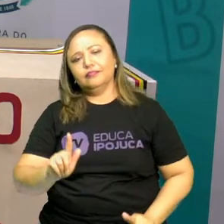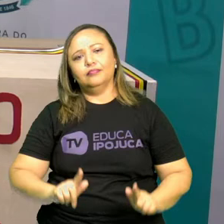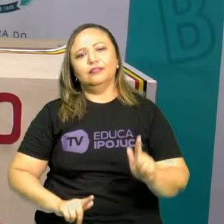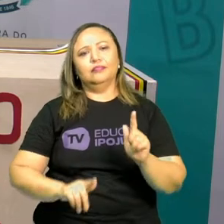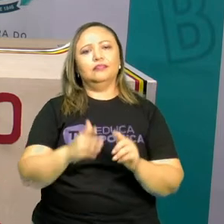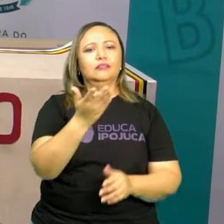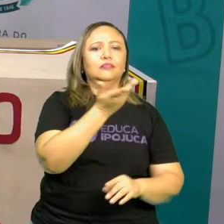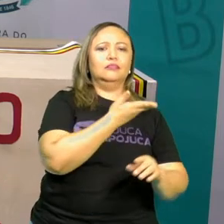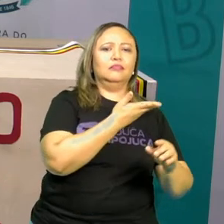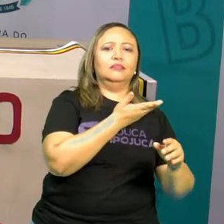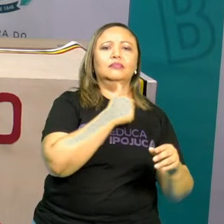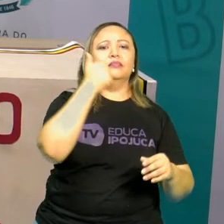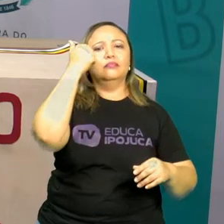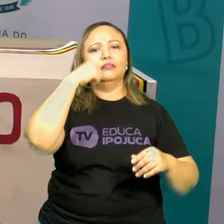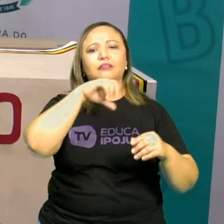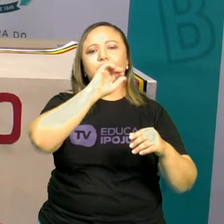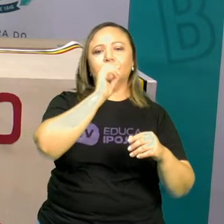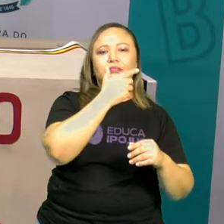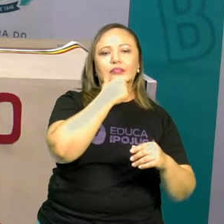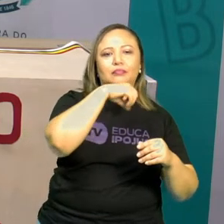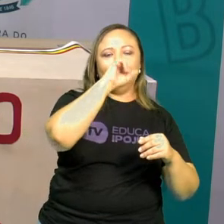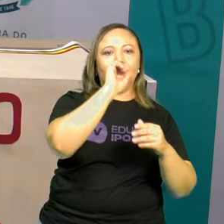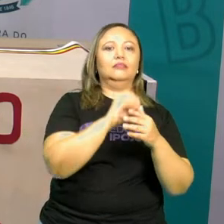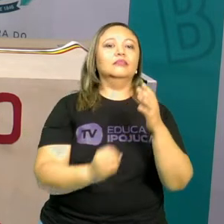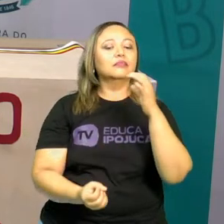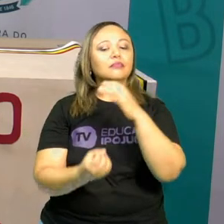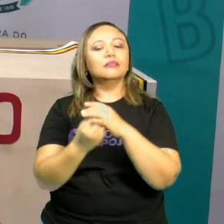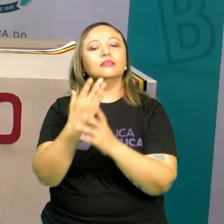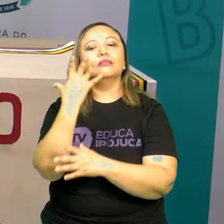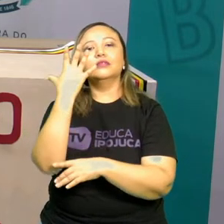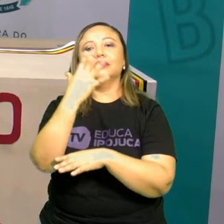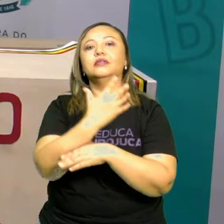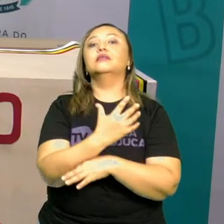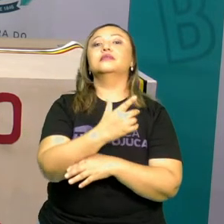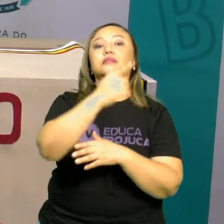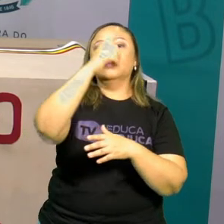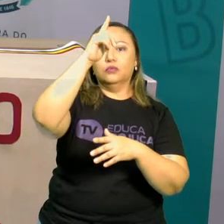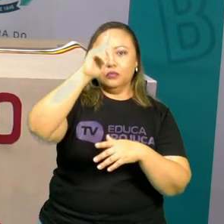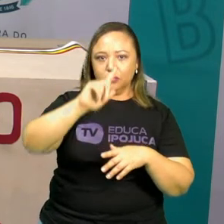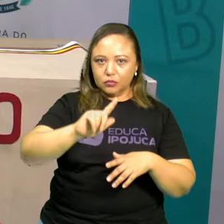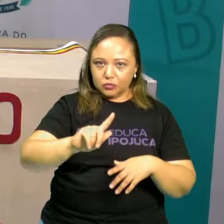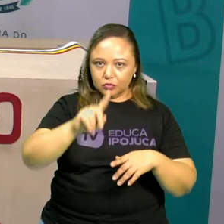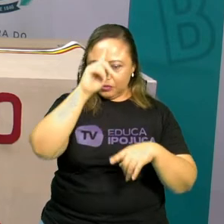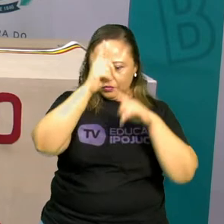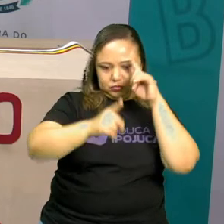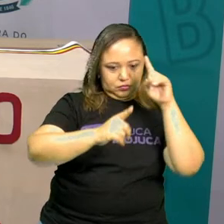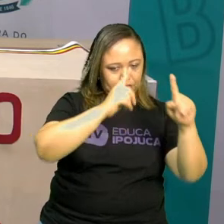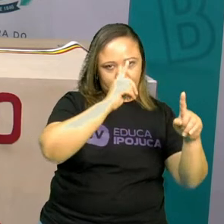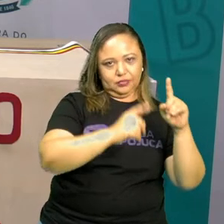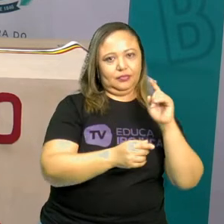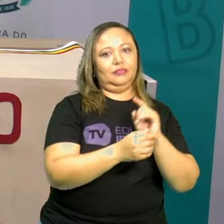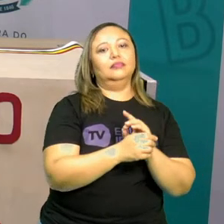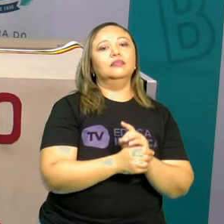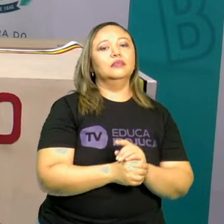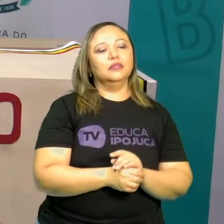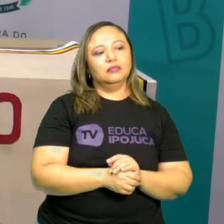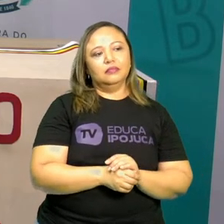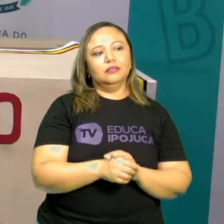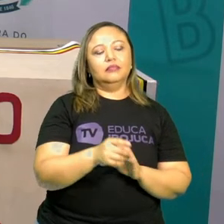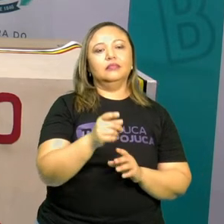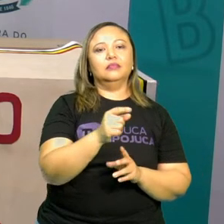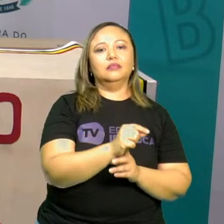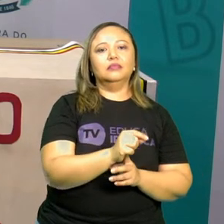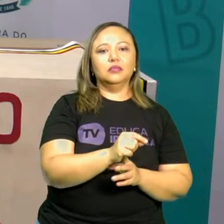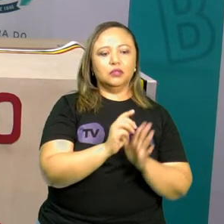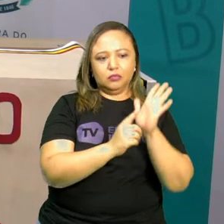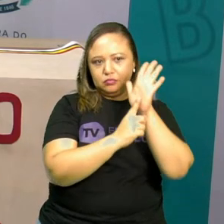irmãos. Com a mamãe. Com o papai. Podem criar mais alguns comandos aí na casa de vocês. Não apenas esse que a